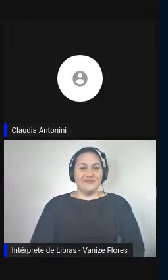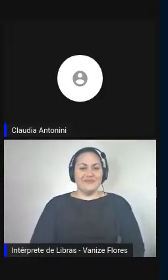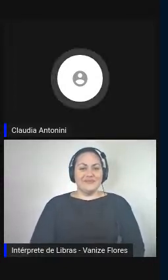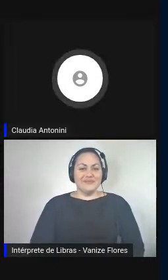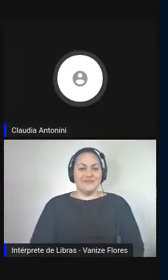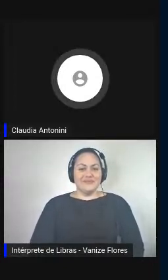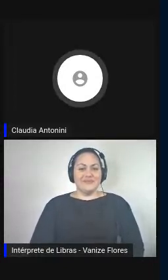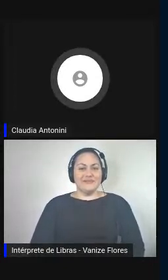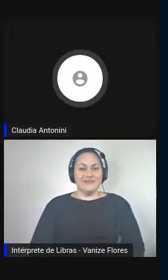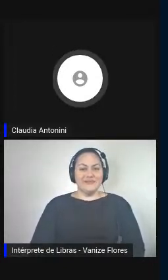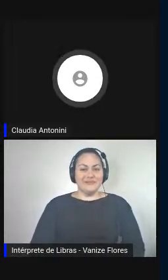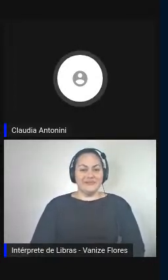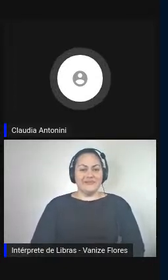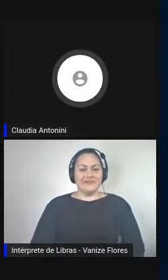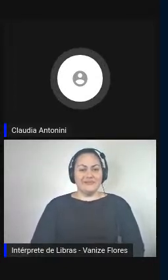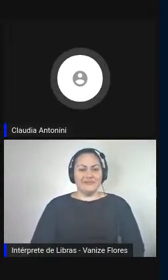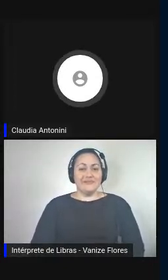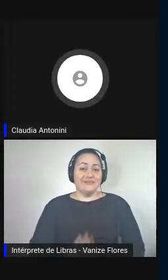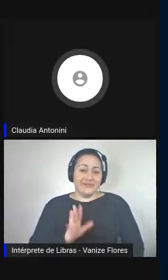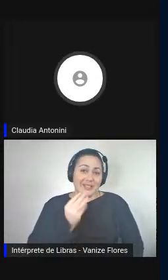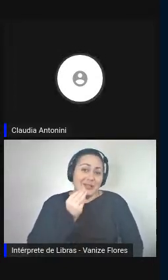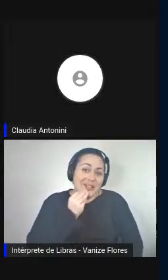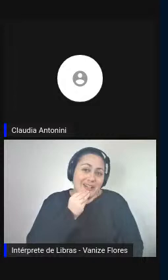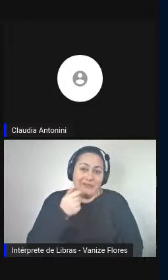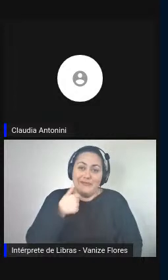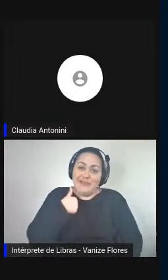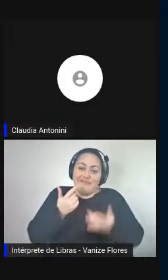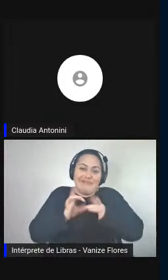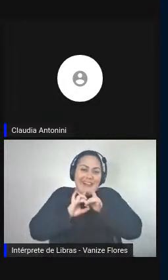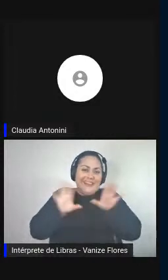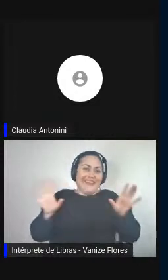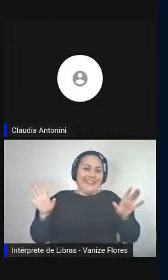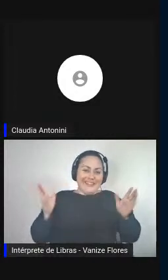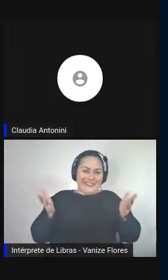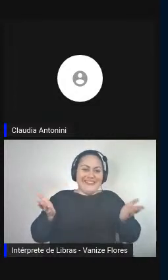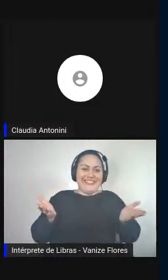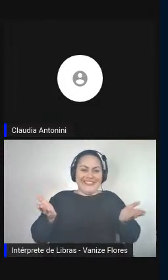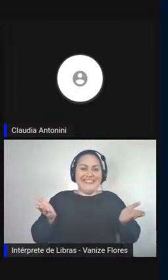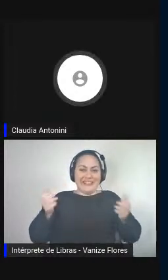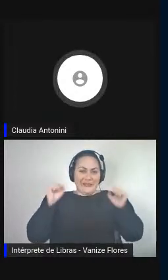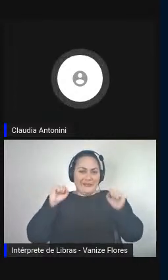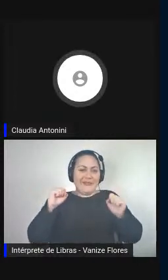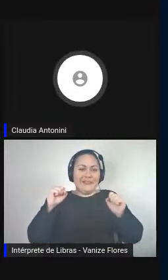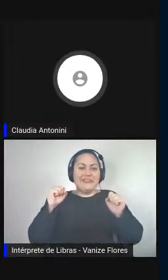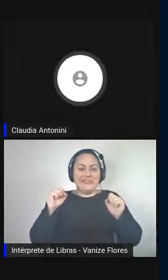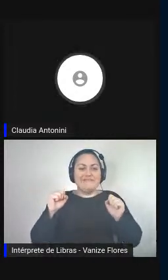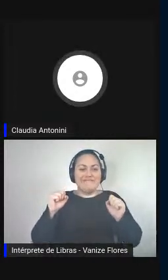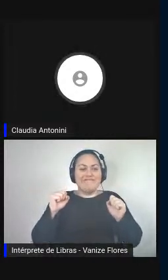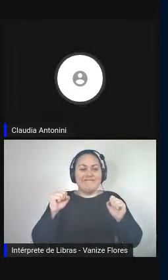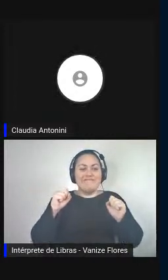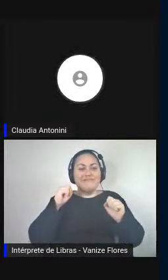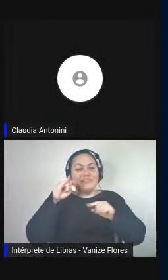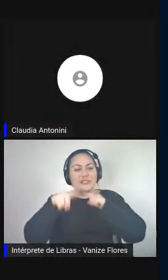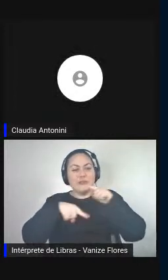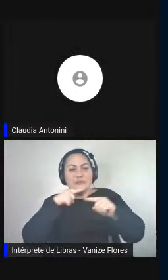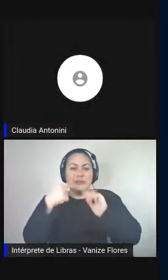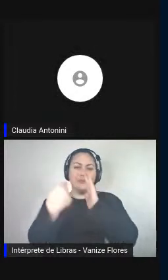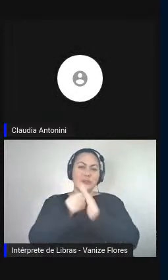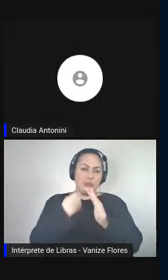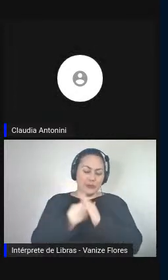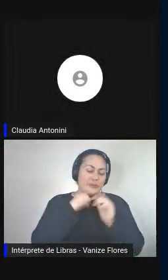E, obviamente, estou à disposição se tiverem perguntas.